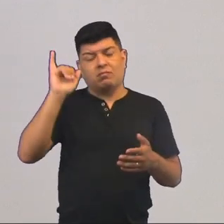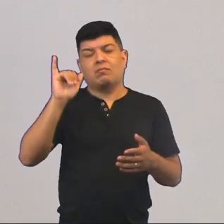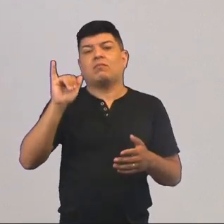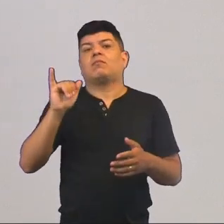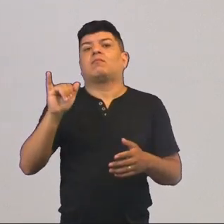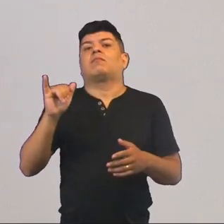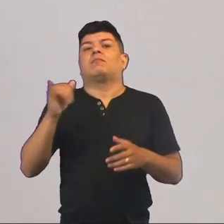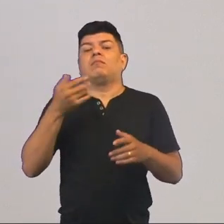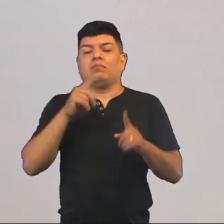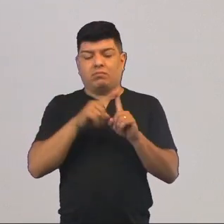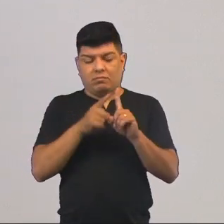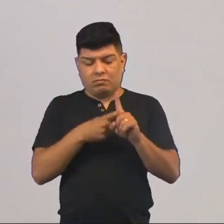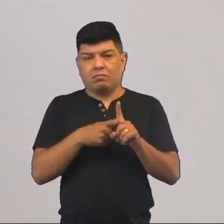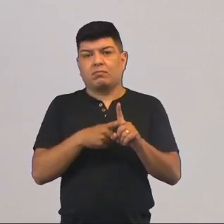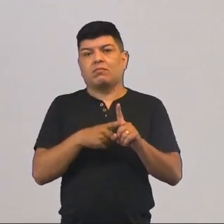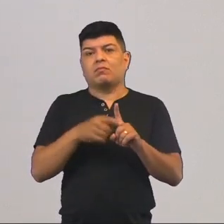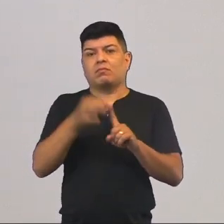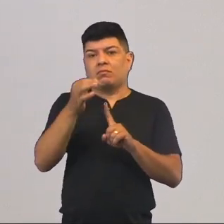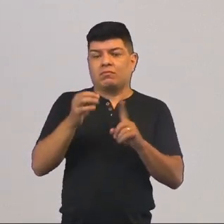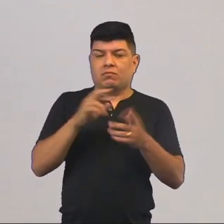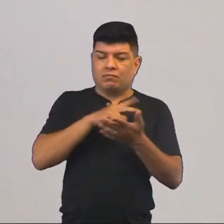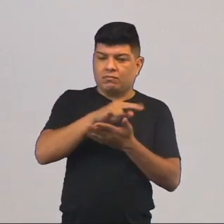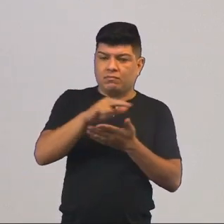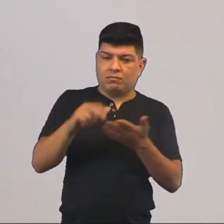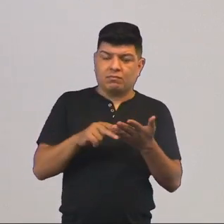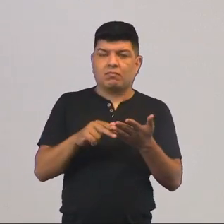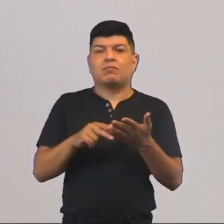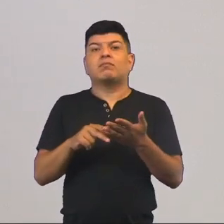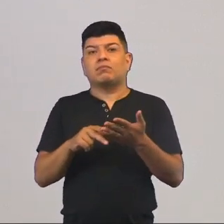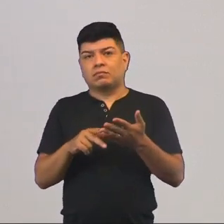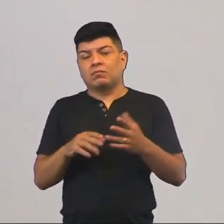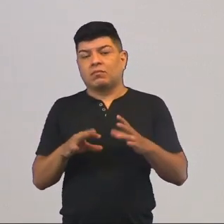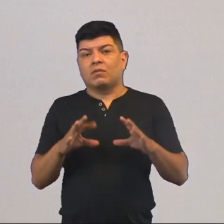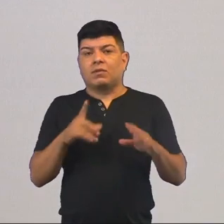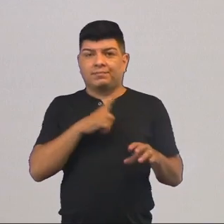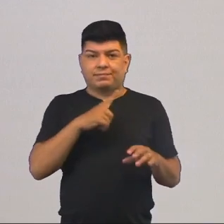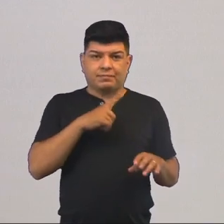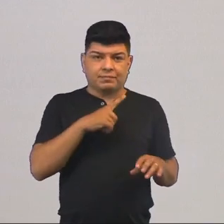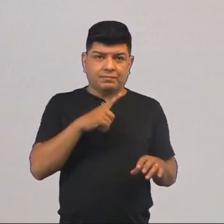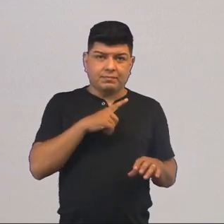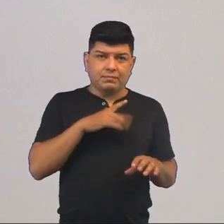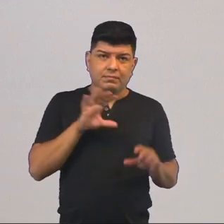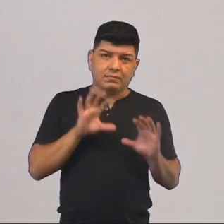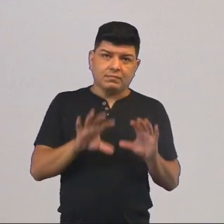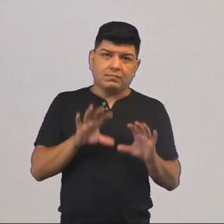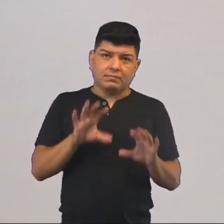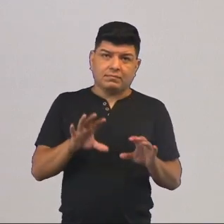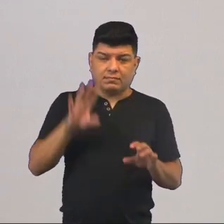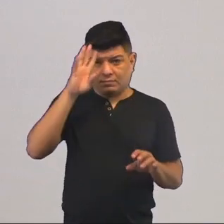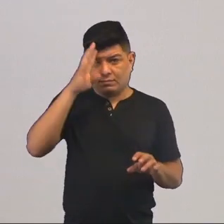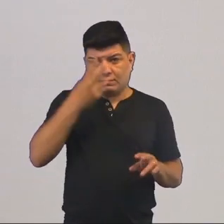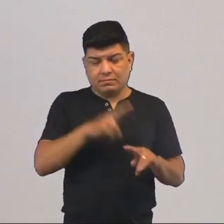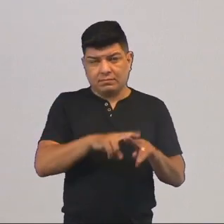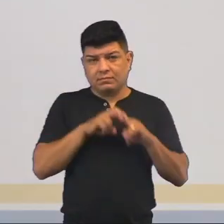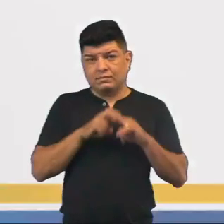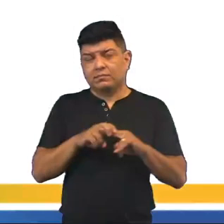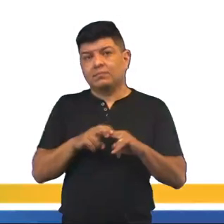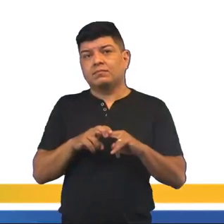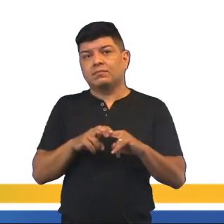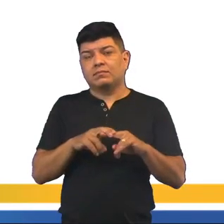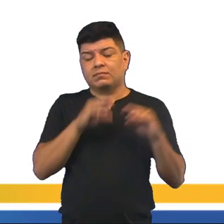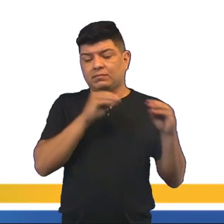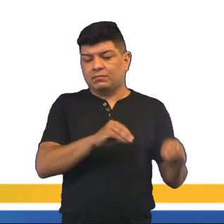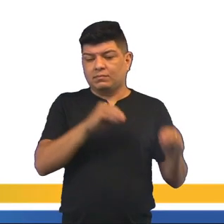DIU, a camisinha, a vasectomia, a laqueadura. Então, houve também esse resultado. Então, quando eu falo de